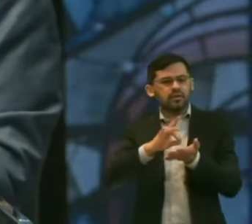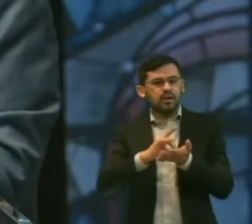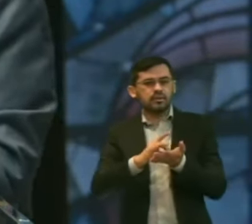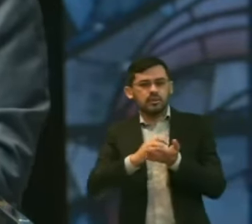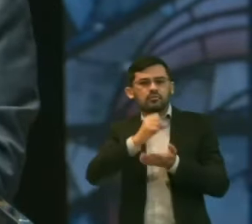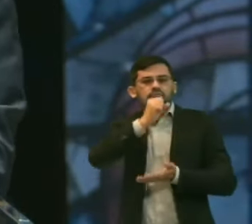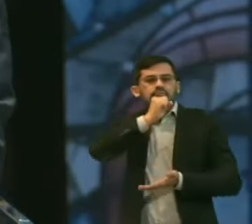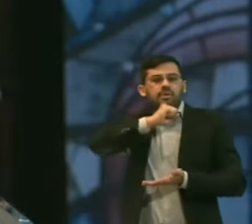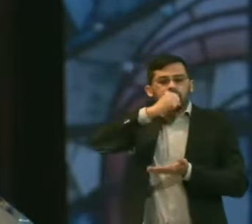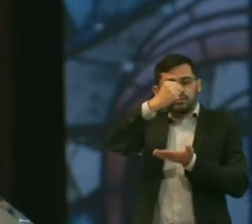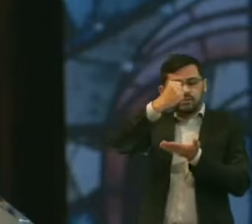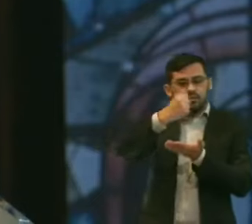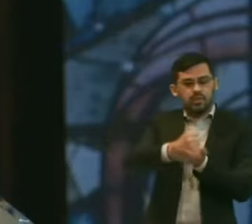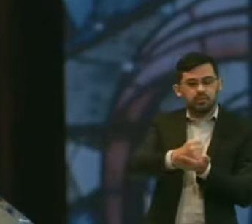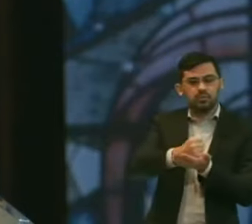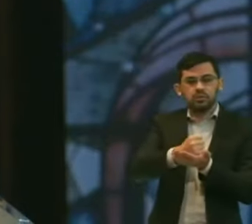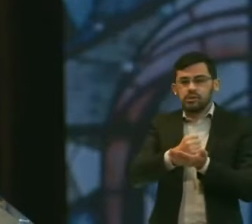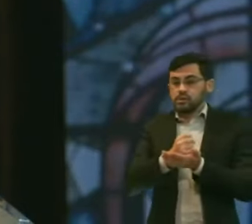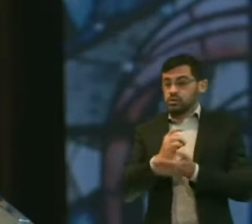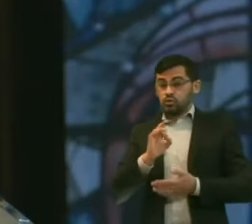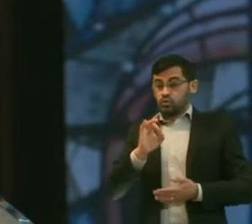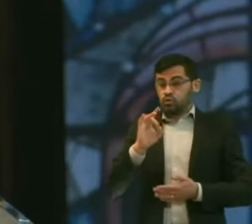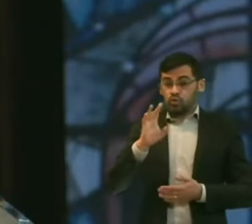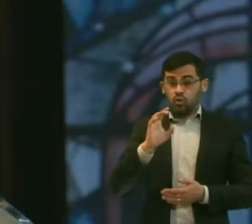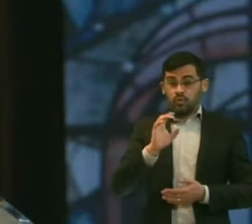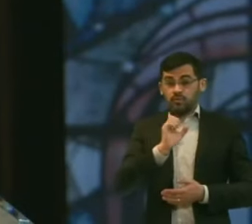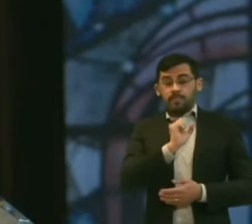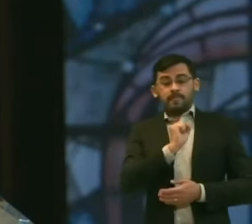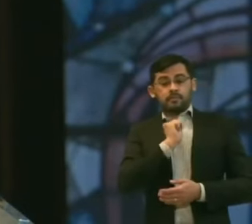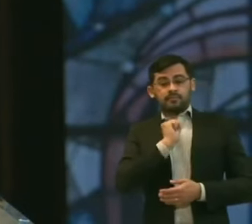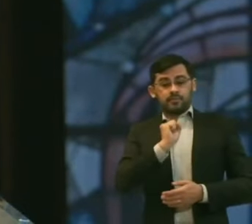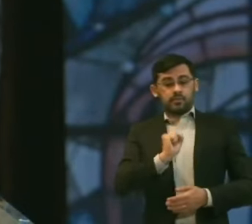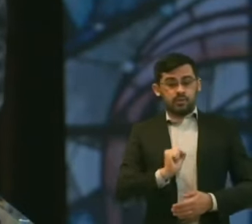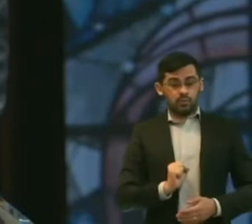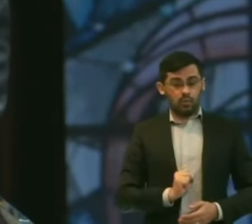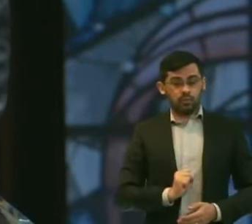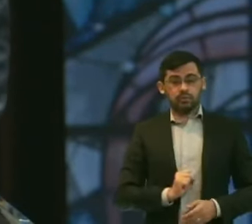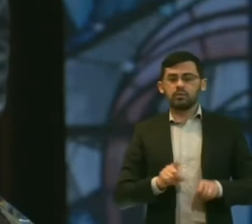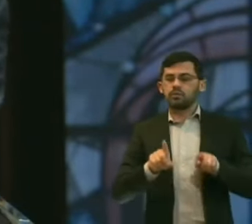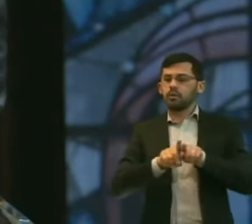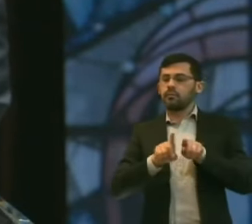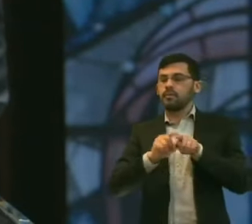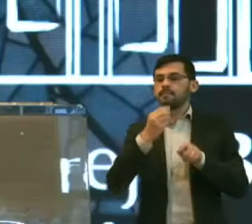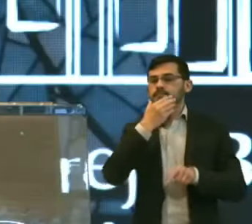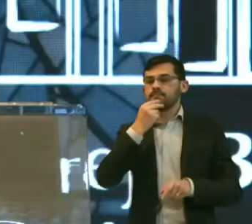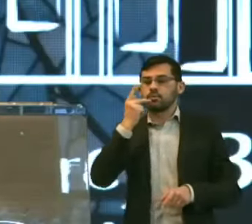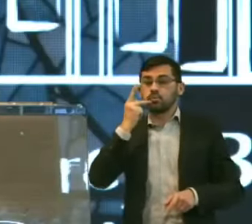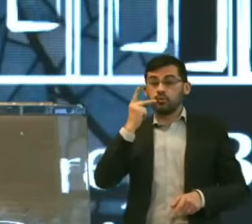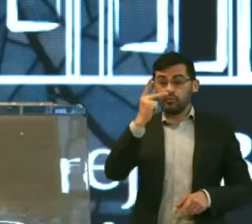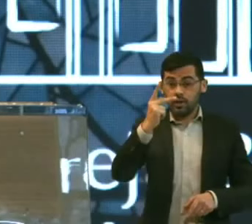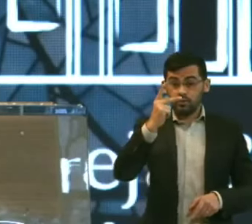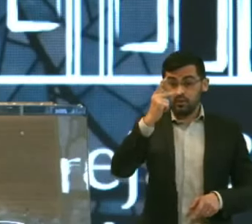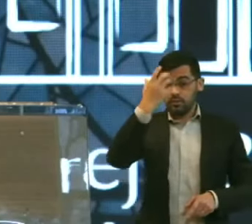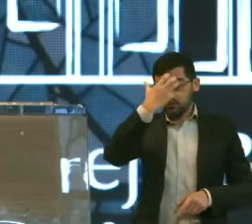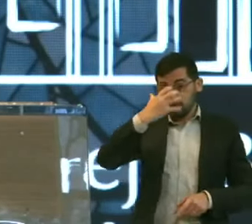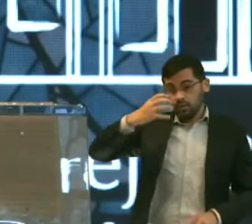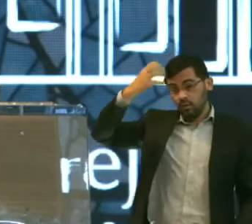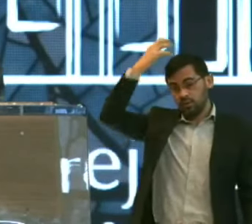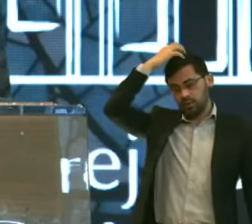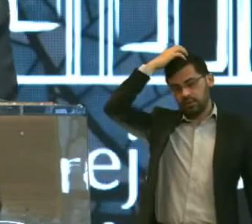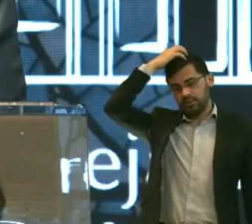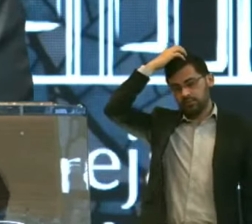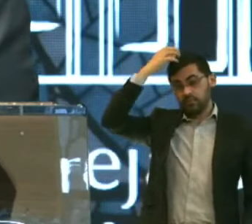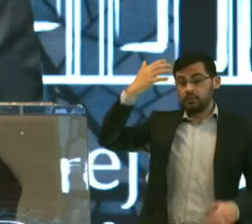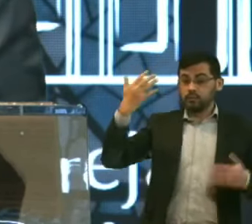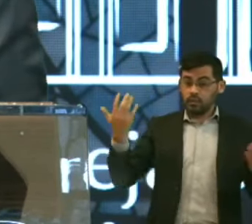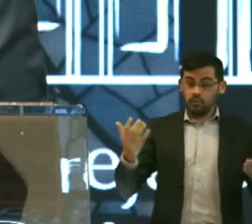No Antigo Testamento Dado somente Ao sacerdote Ao profeta E ao rei E